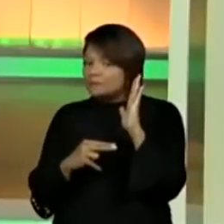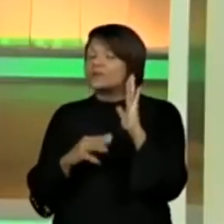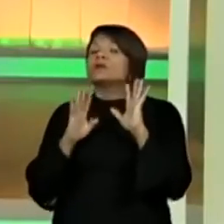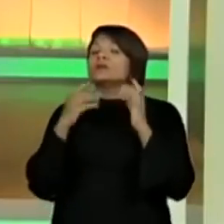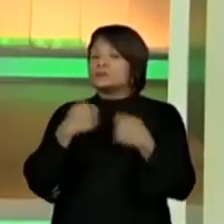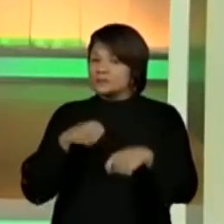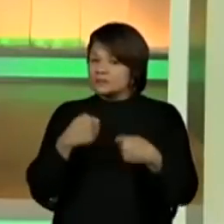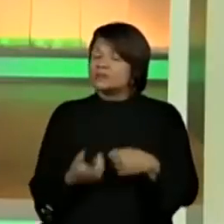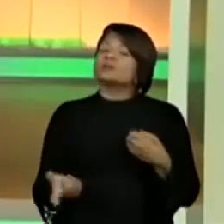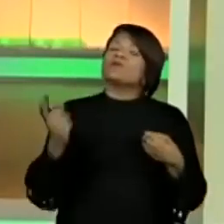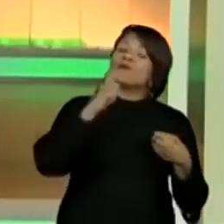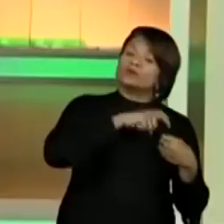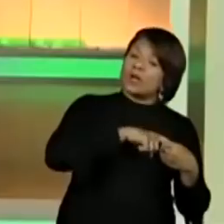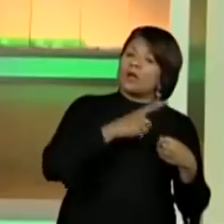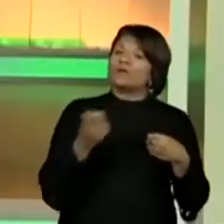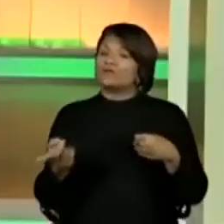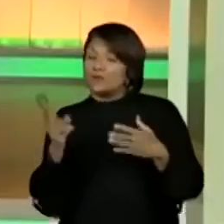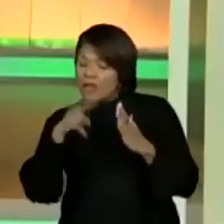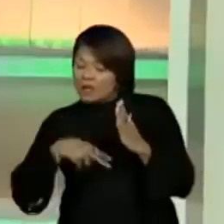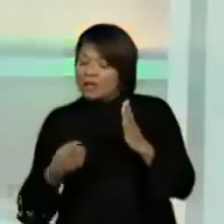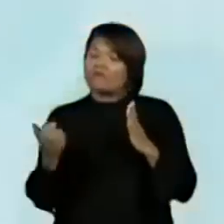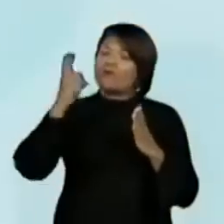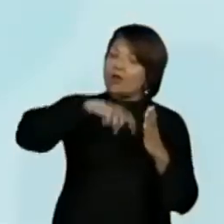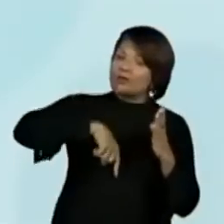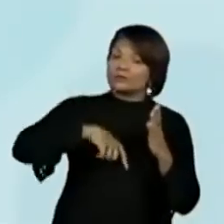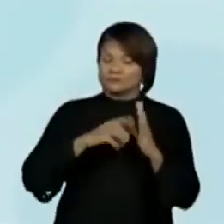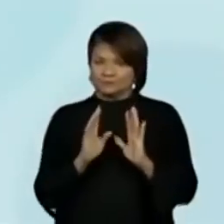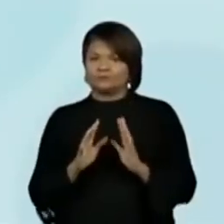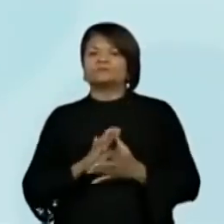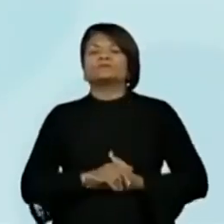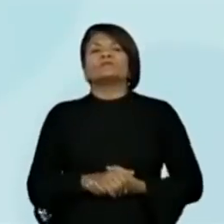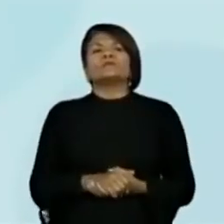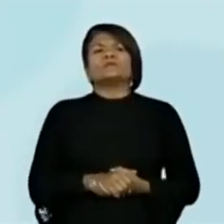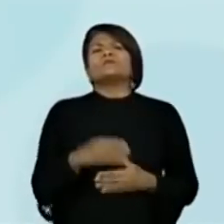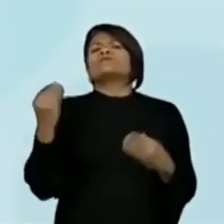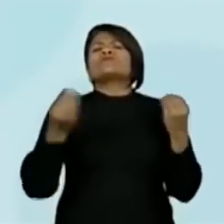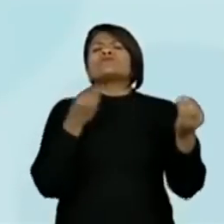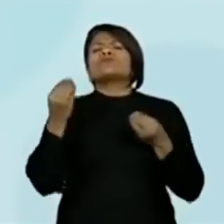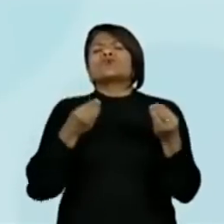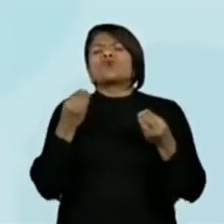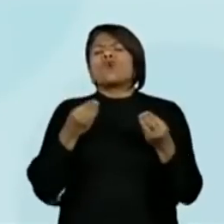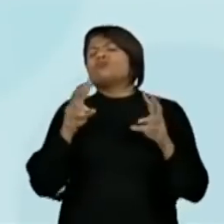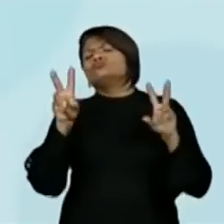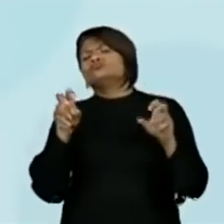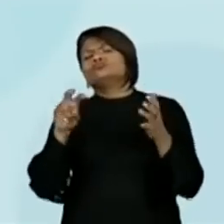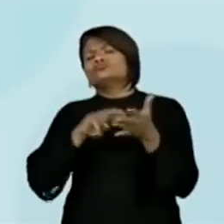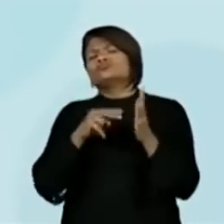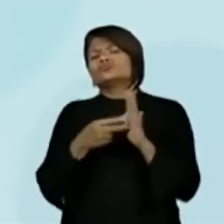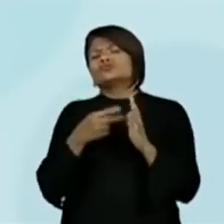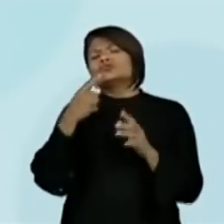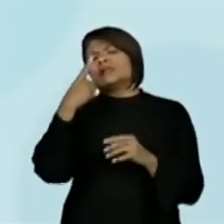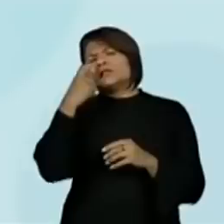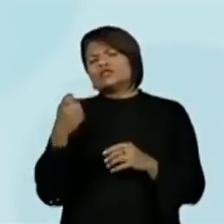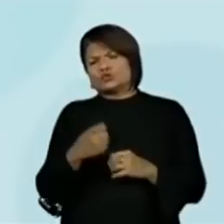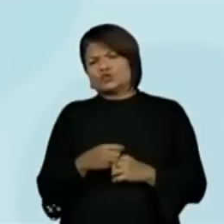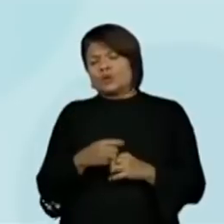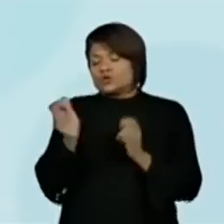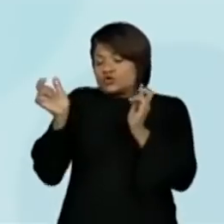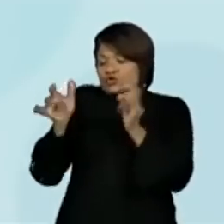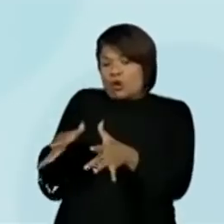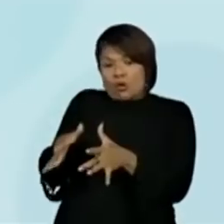voltar e ir, voltar e ir. Vamos lá? Ah, como podemos definir o lixo? O lixo é o que sobra, ou seja, o que é